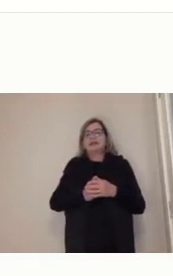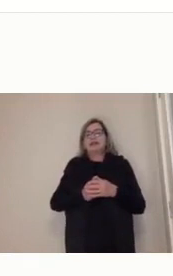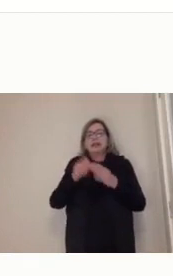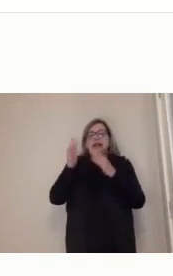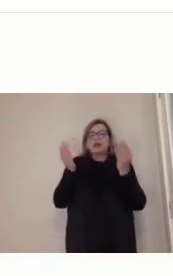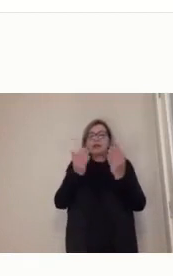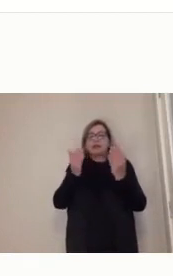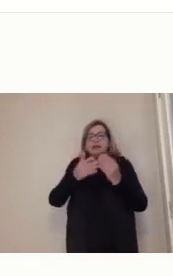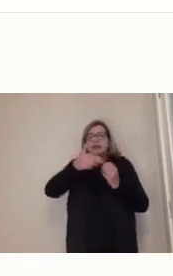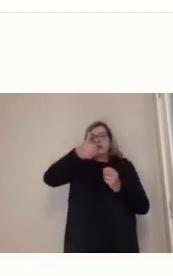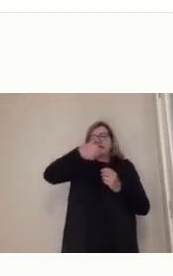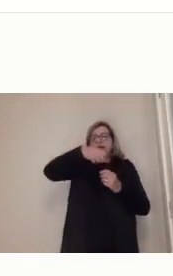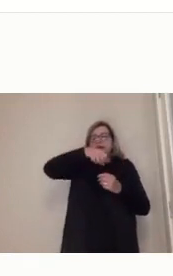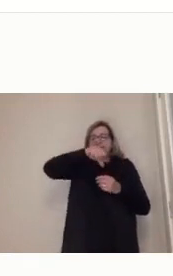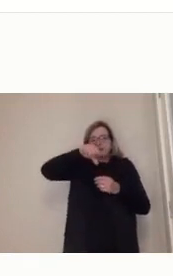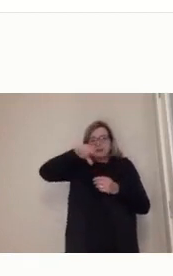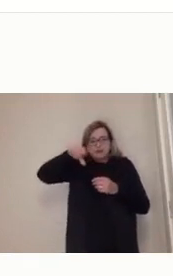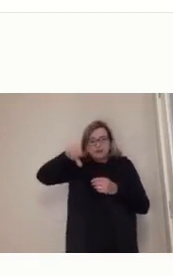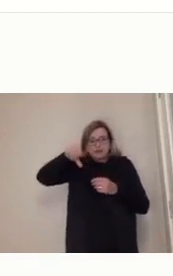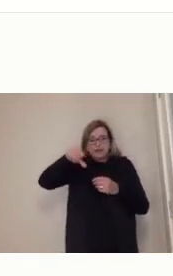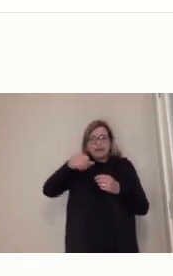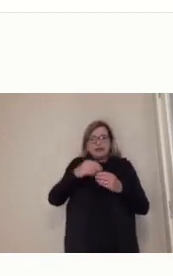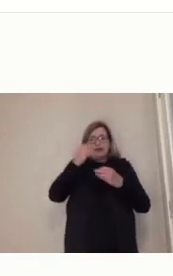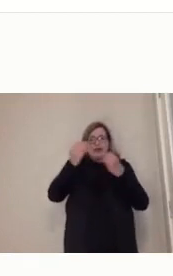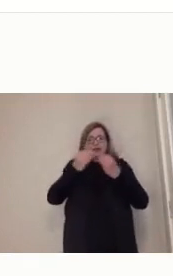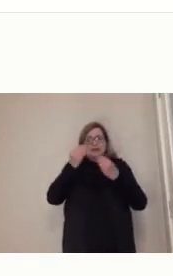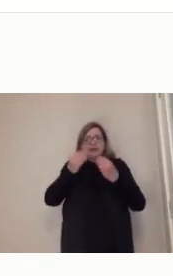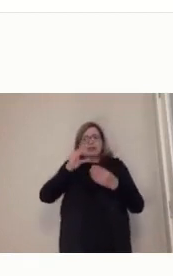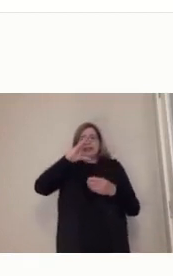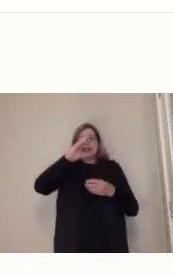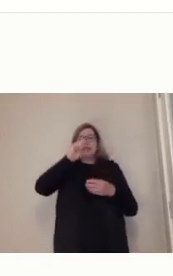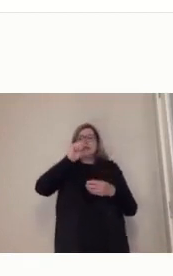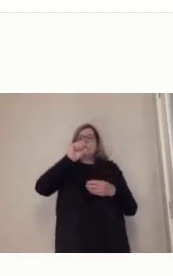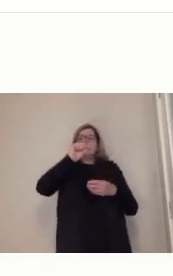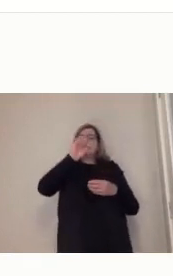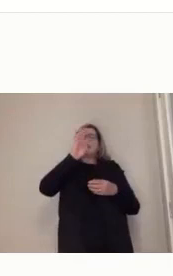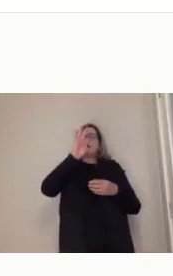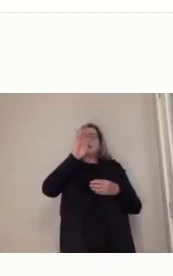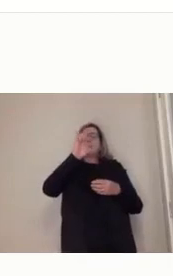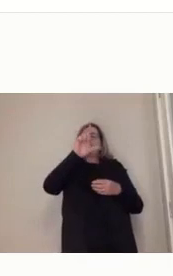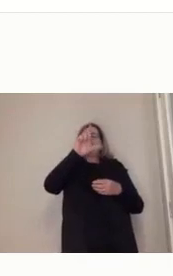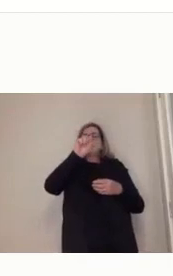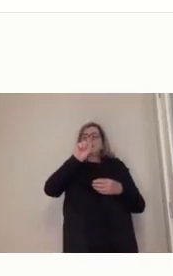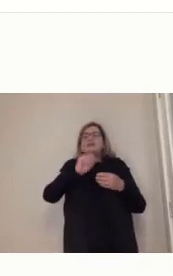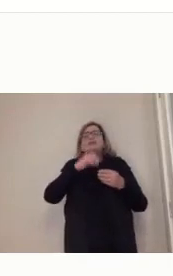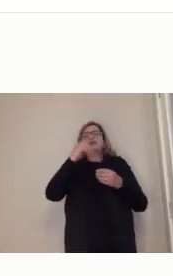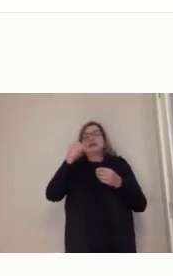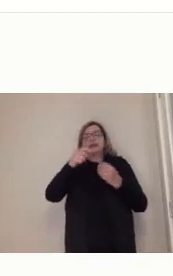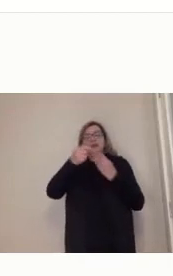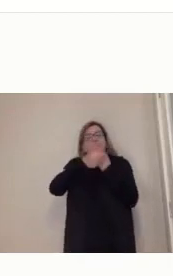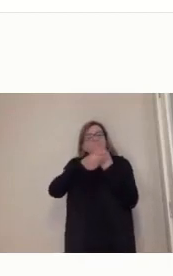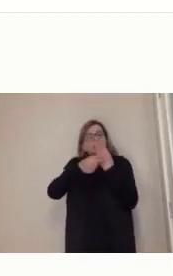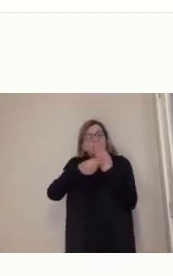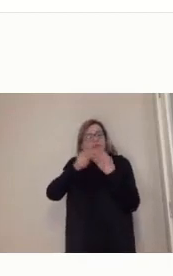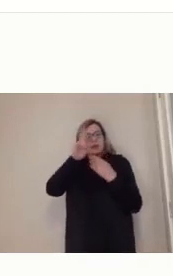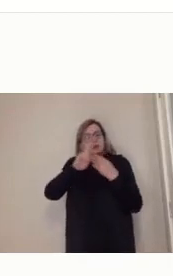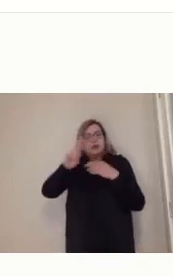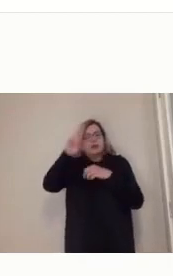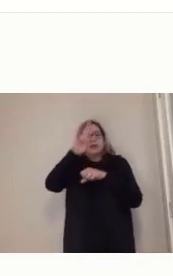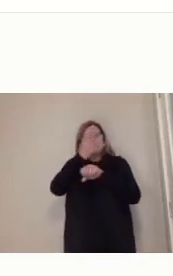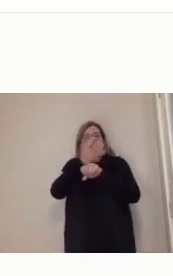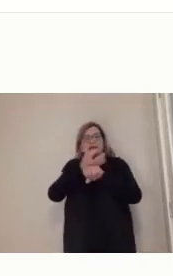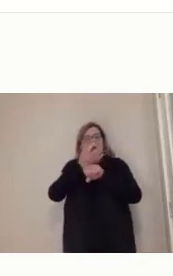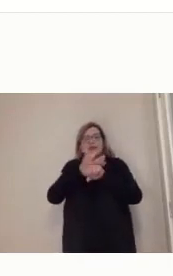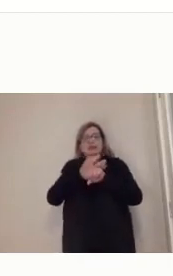disciplina, né? Ele vai dizer, já em 1999, que o surgimento de um novo sistema eletrônico e